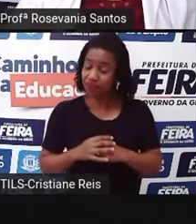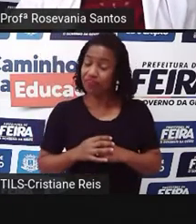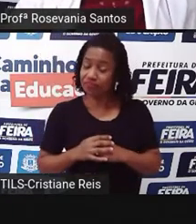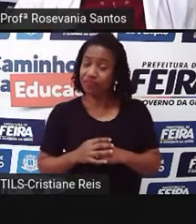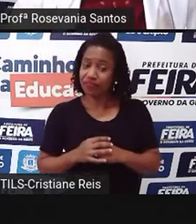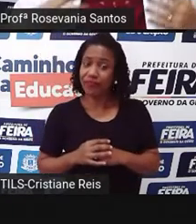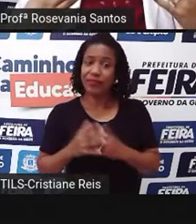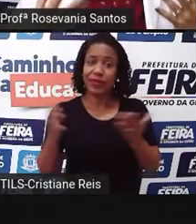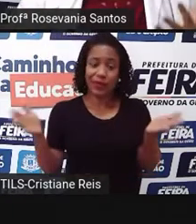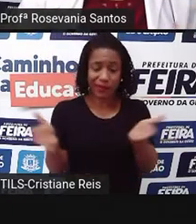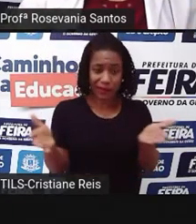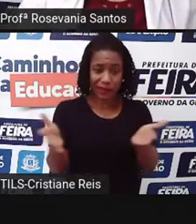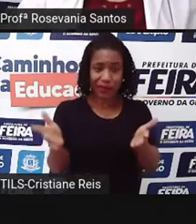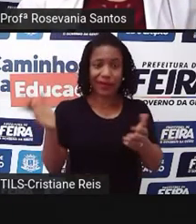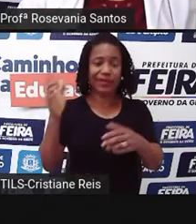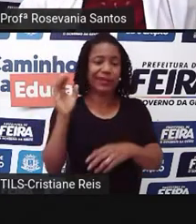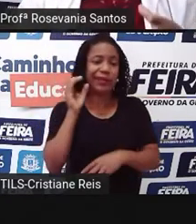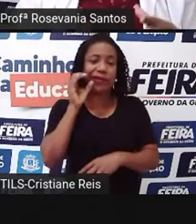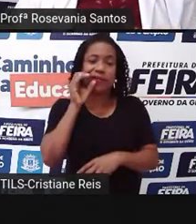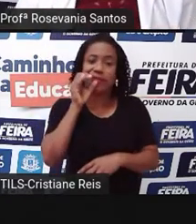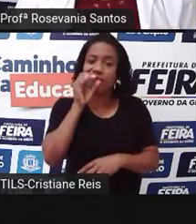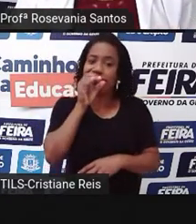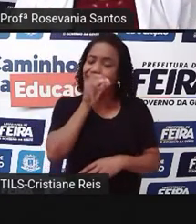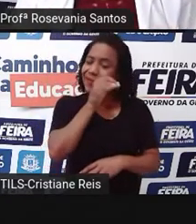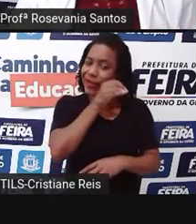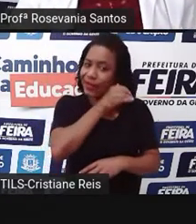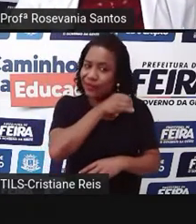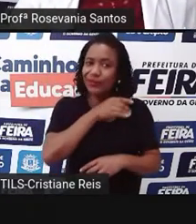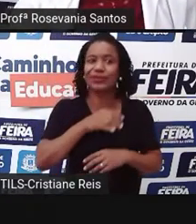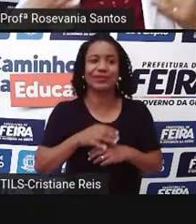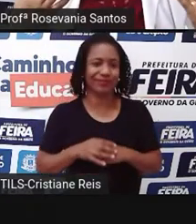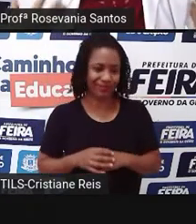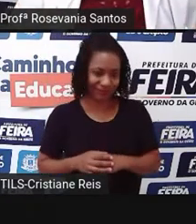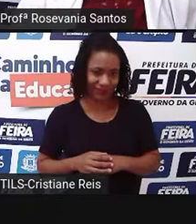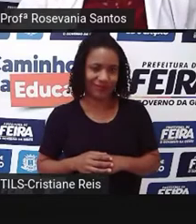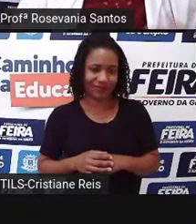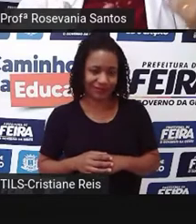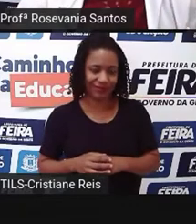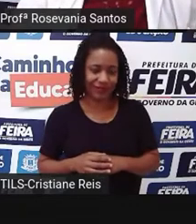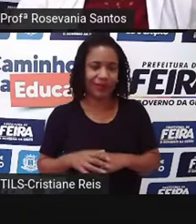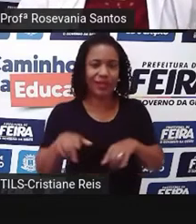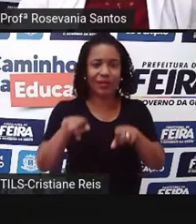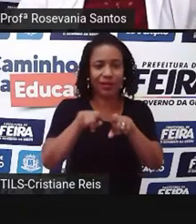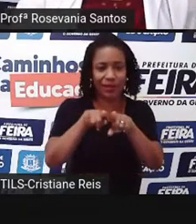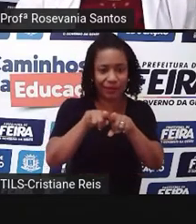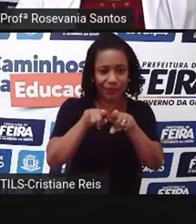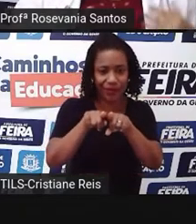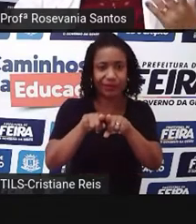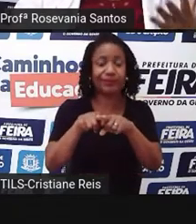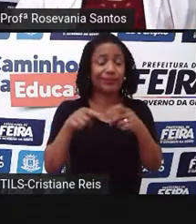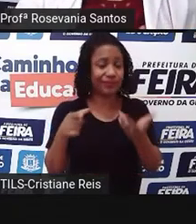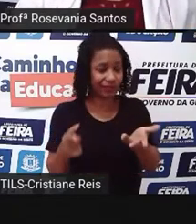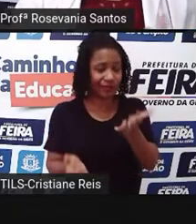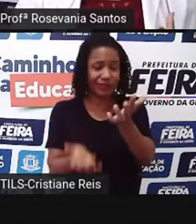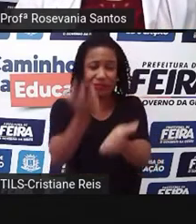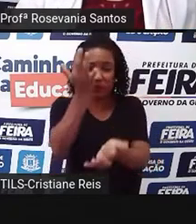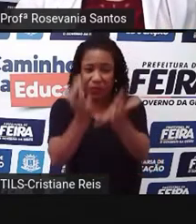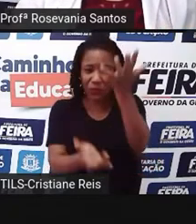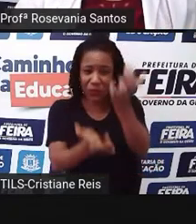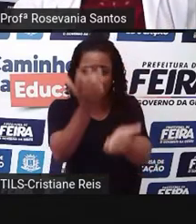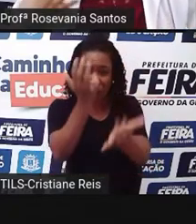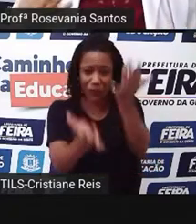período mais quente. Então, já tem tendência mesmo a ter uma quantidade menor de chuvas. Com as queimadas que nós já estamos tendo há vários anos